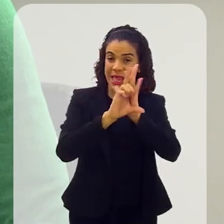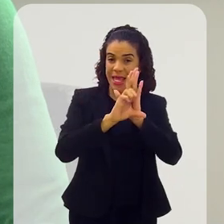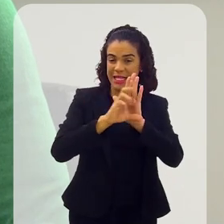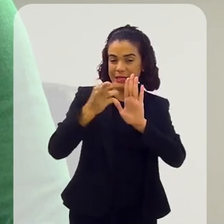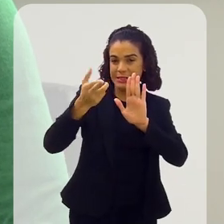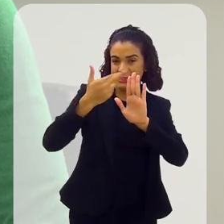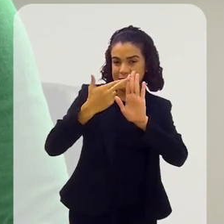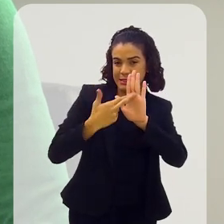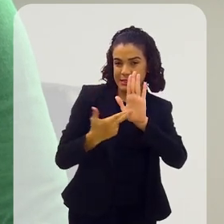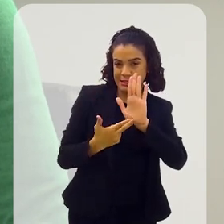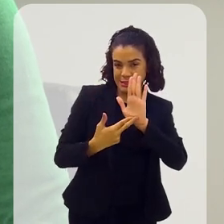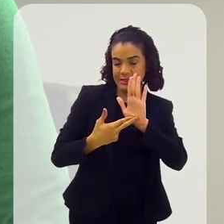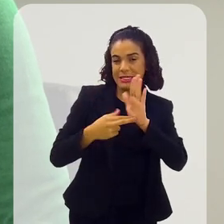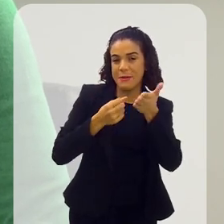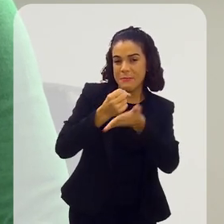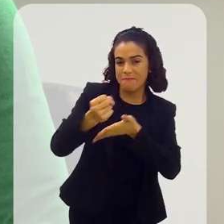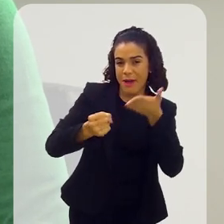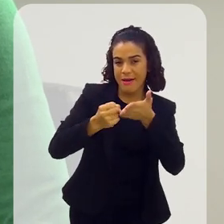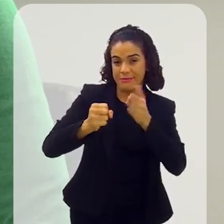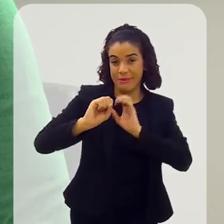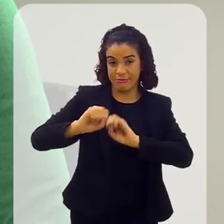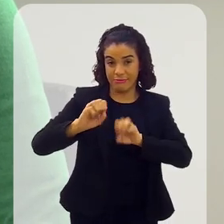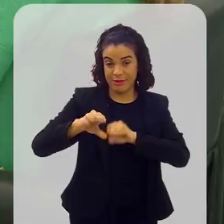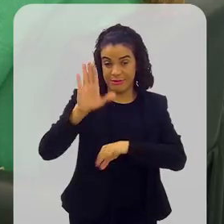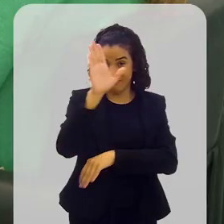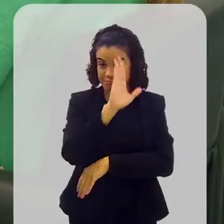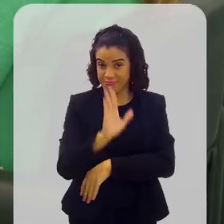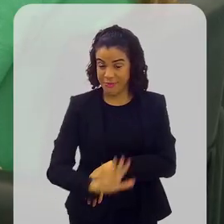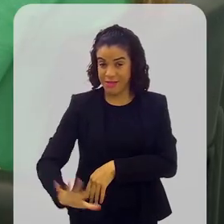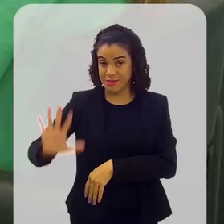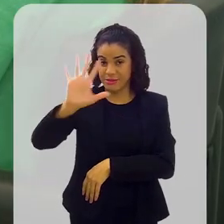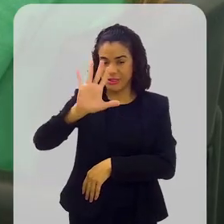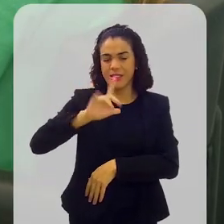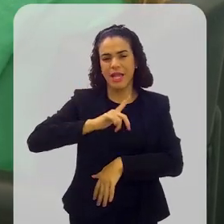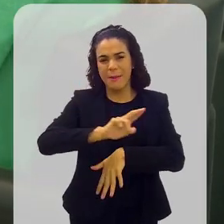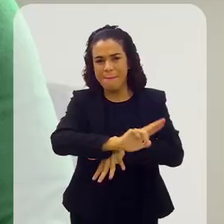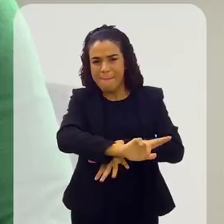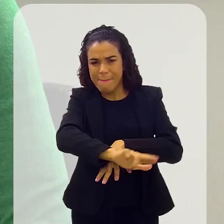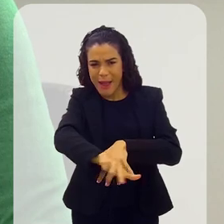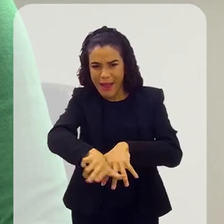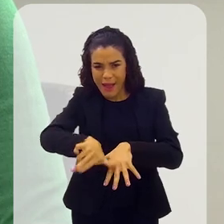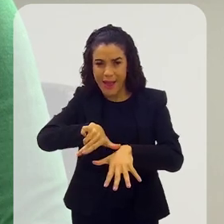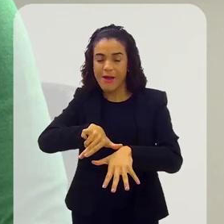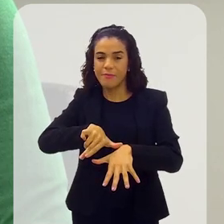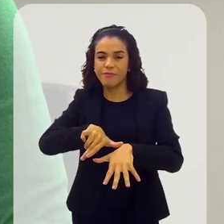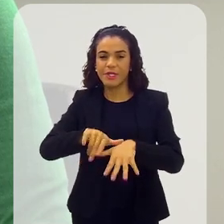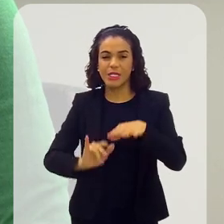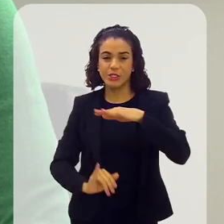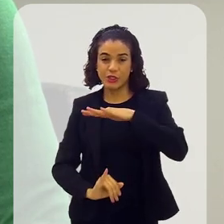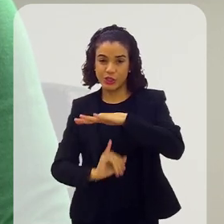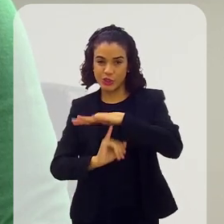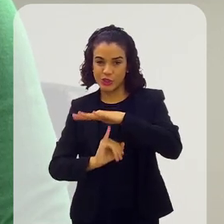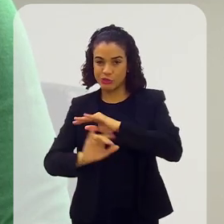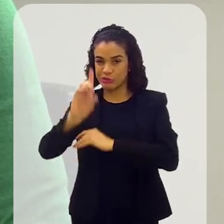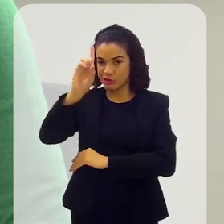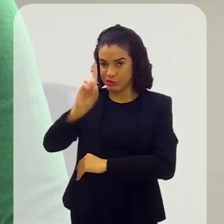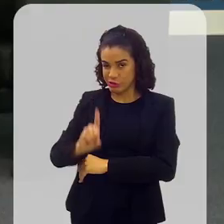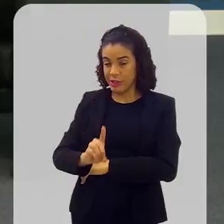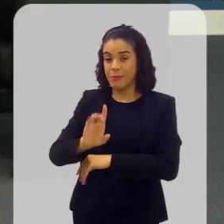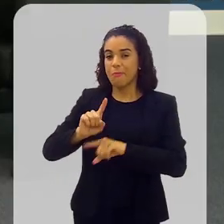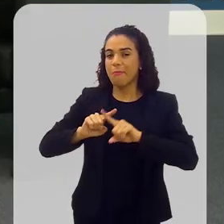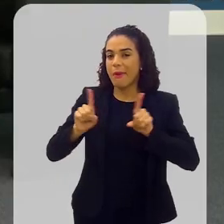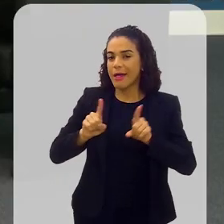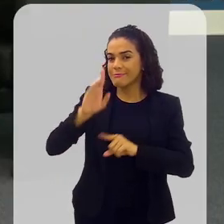Bases da Educação Nacional, nós temos diversos outros institutos do direito,